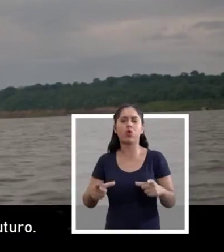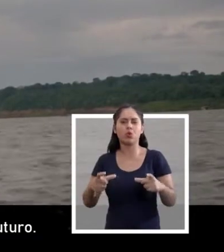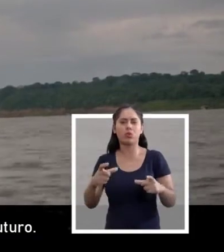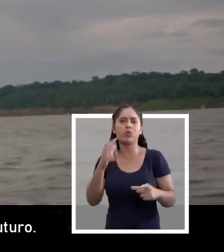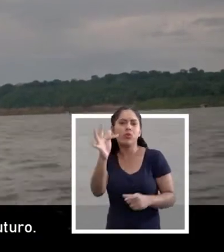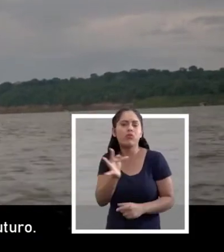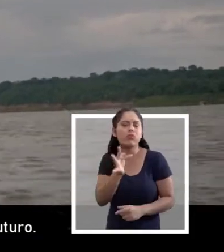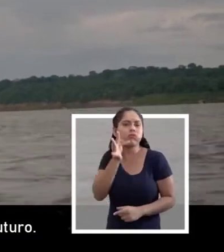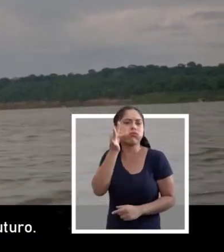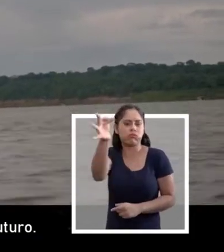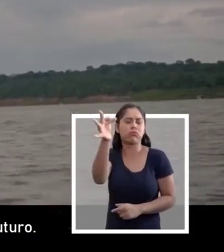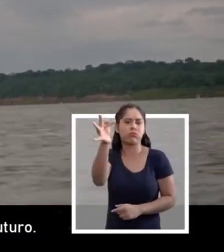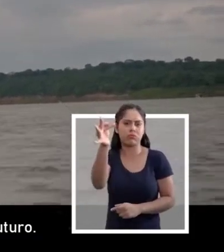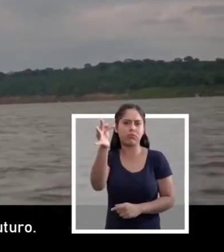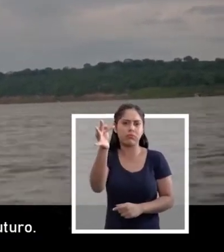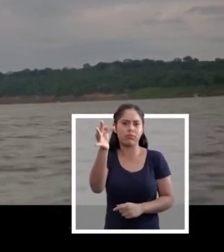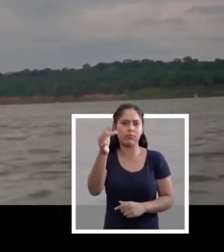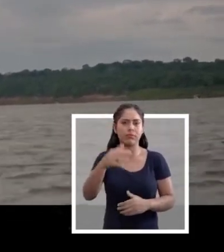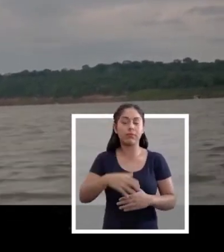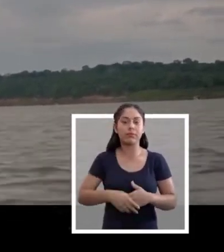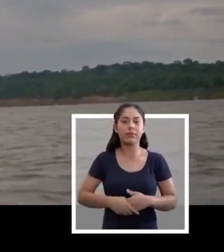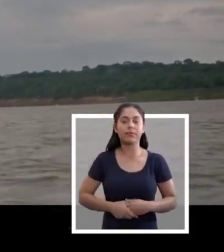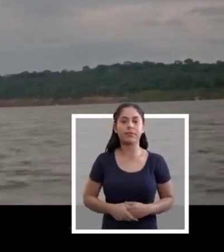se parte para o futuro.